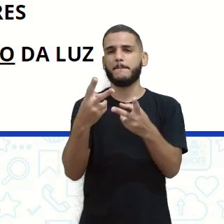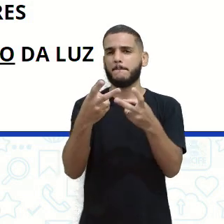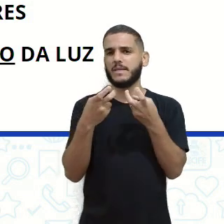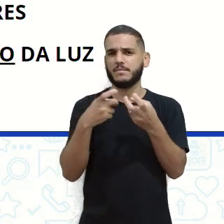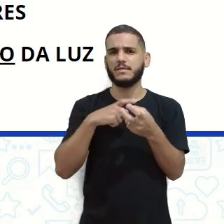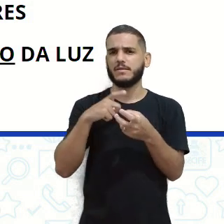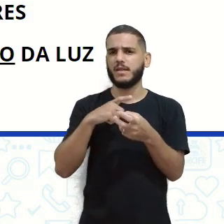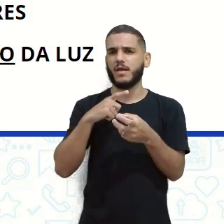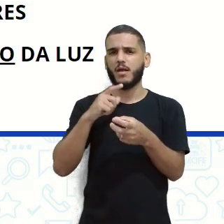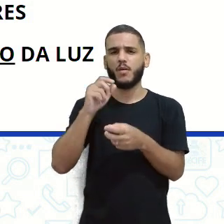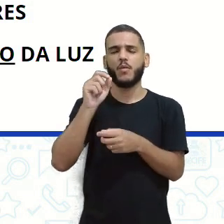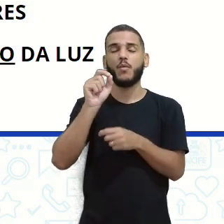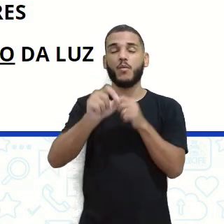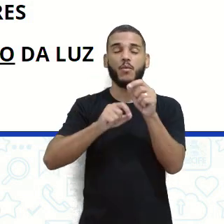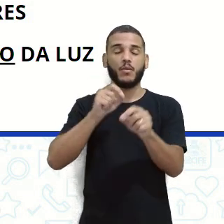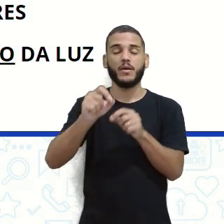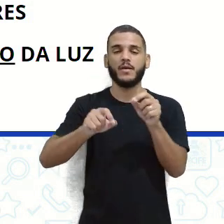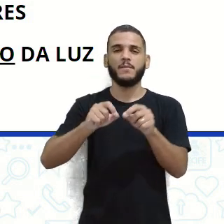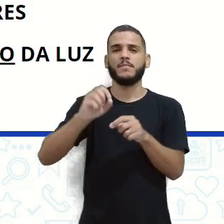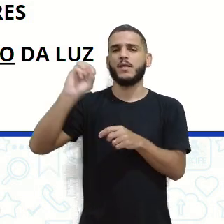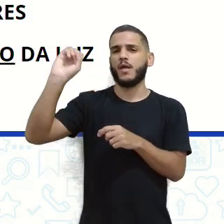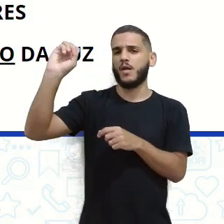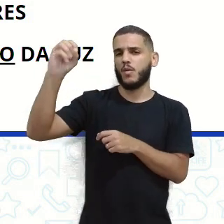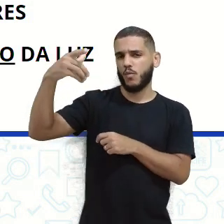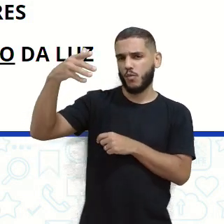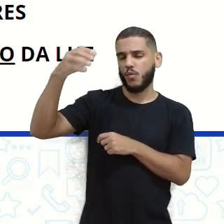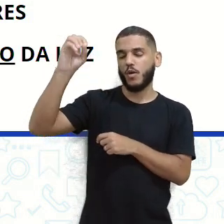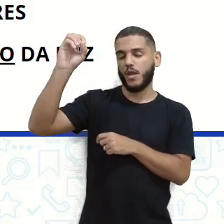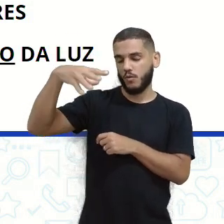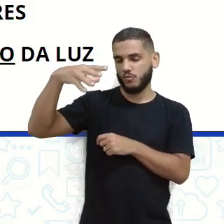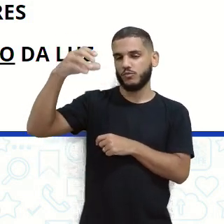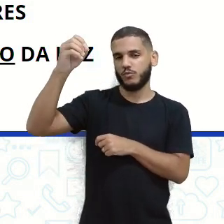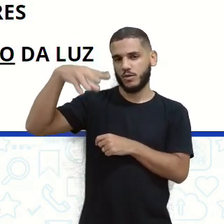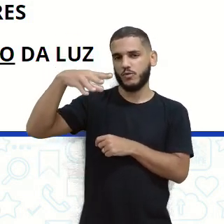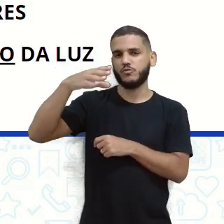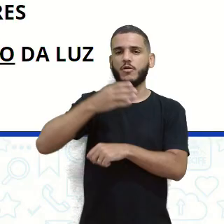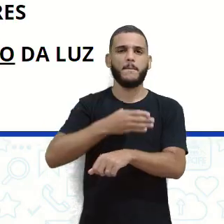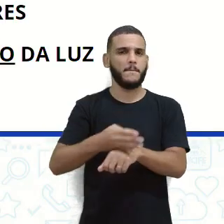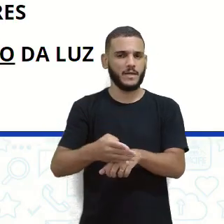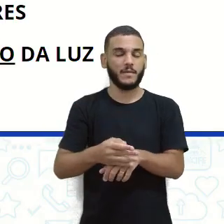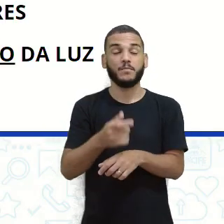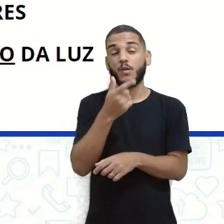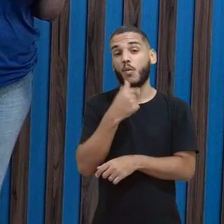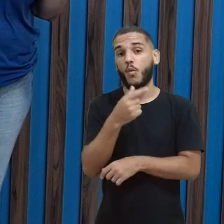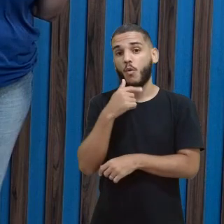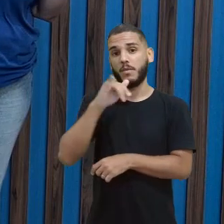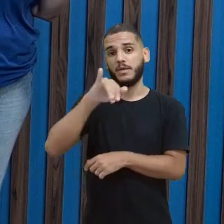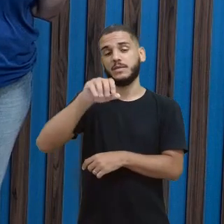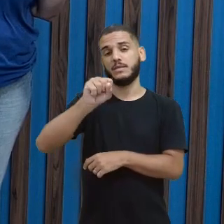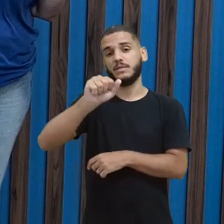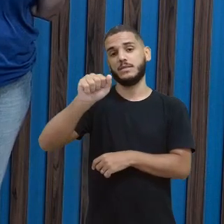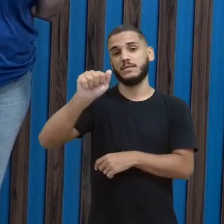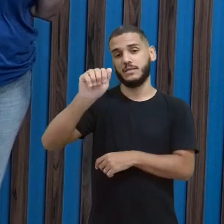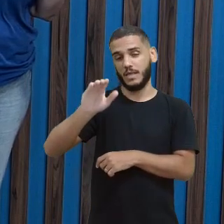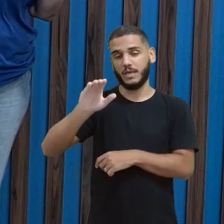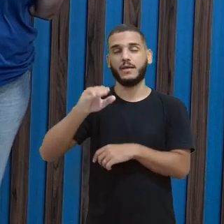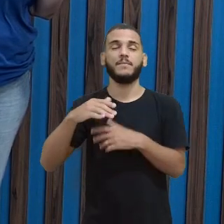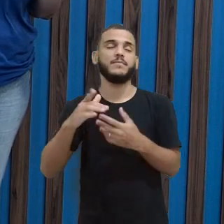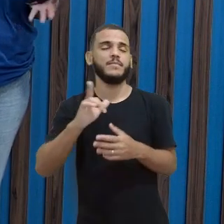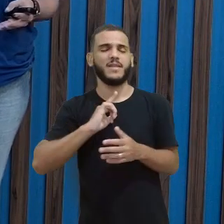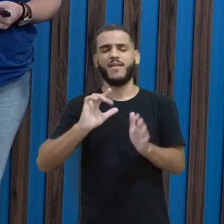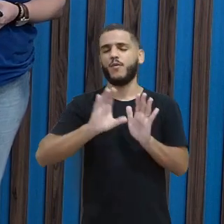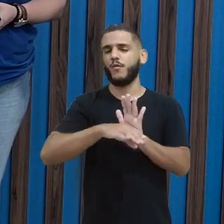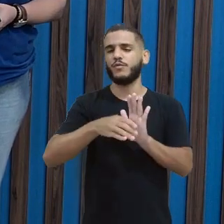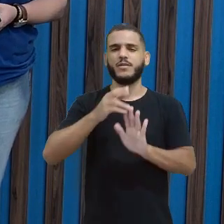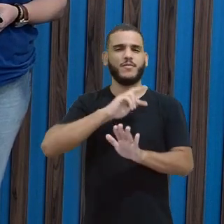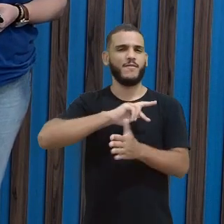uma luz branca. Mas, na verdade, Isaac Newton, esse cientista incrível, né, que é detentor de vários conceitos